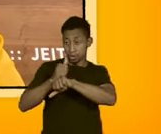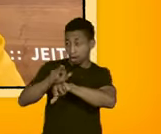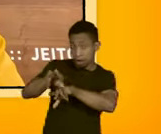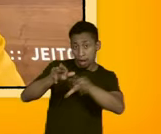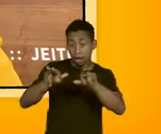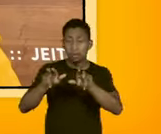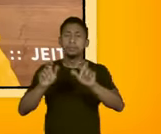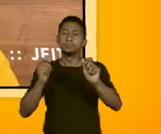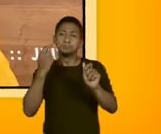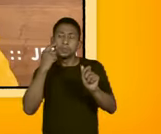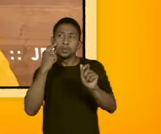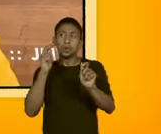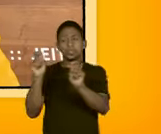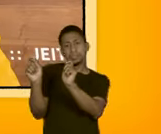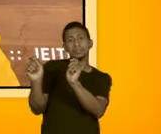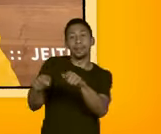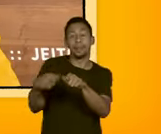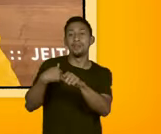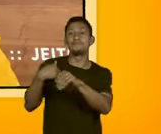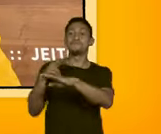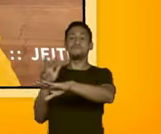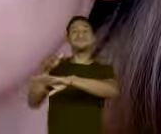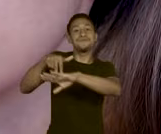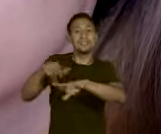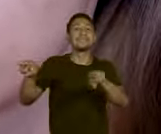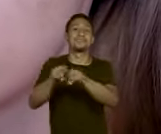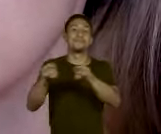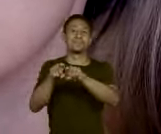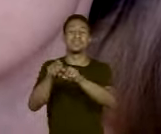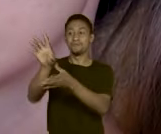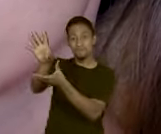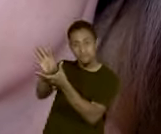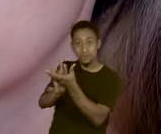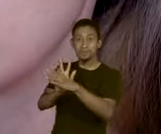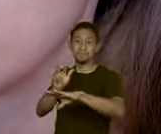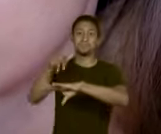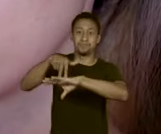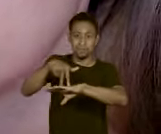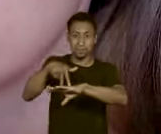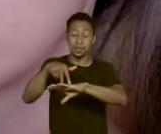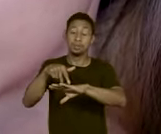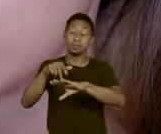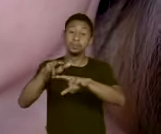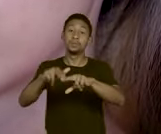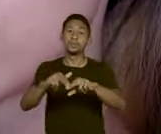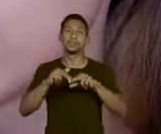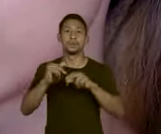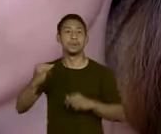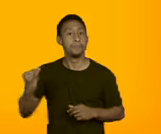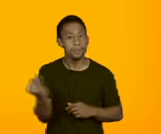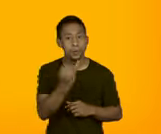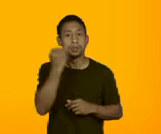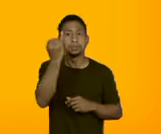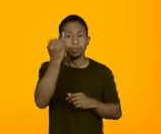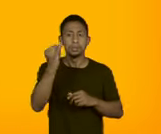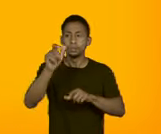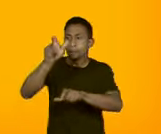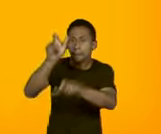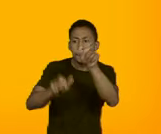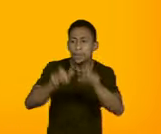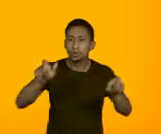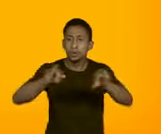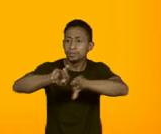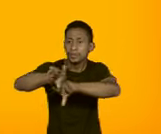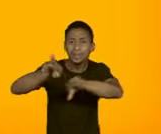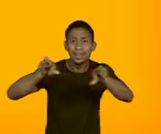possibilidade de se projetar pra que a gente chegue lá. Então é por isso que é super importante que a gente tenha pessoas de diferentes